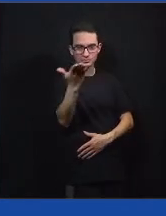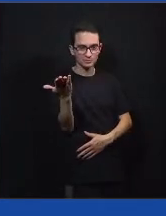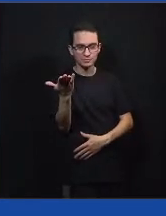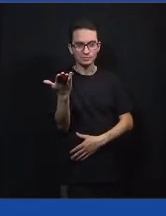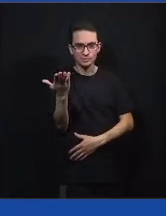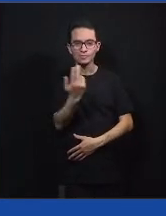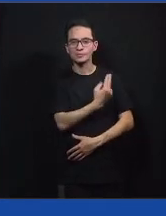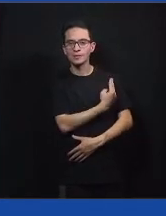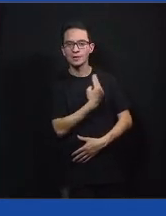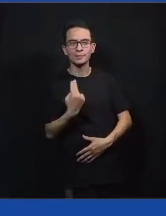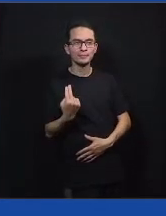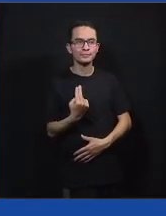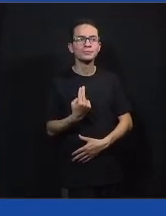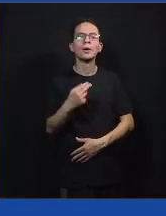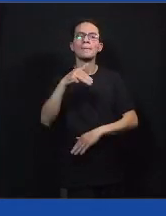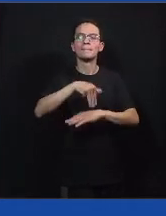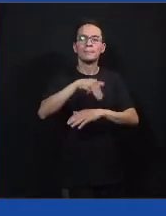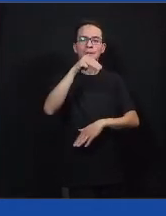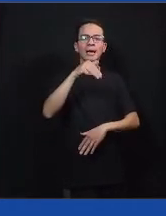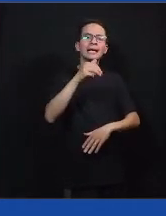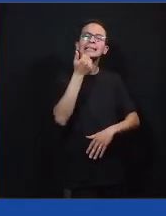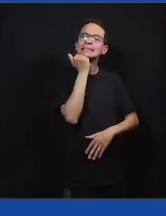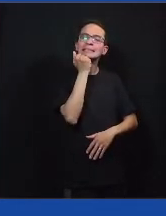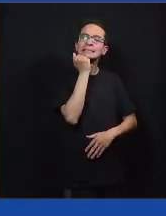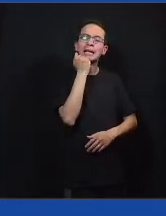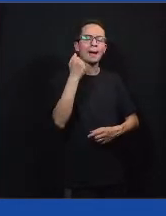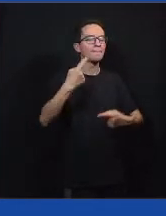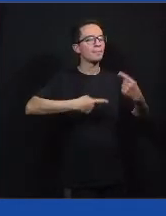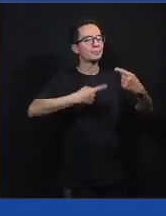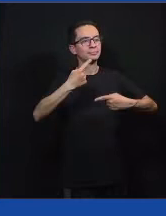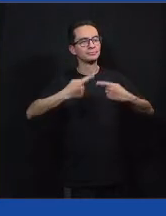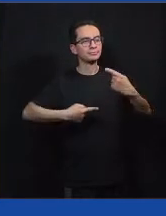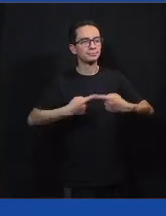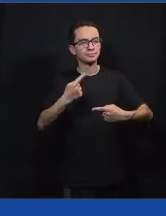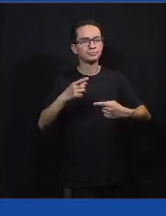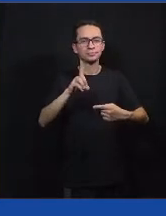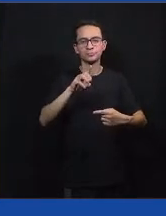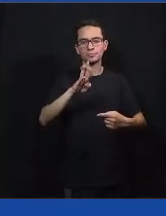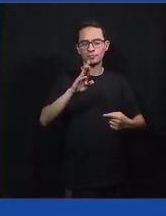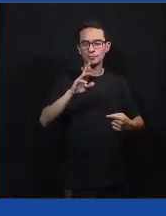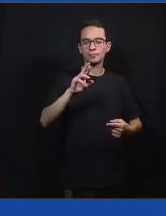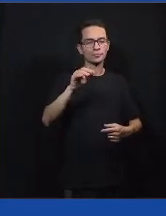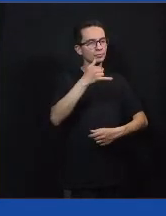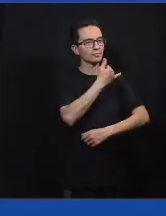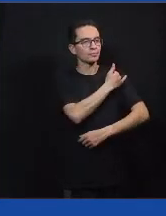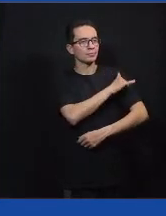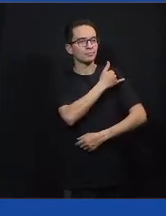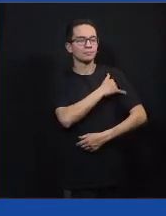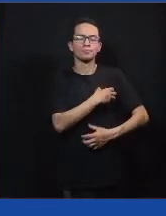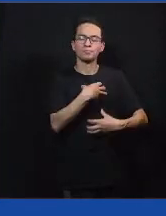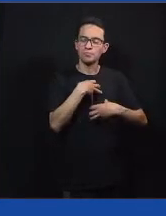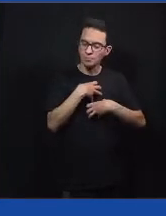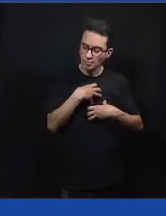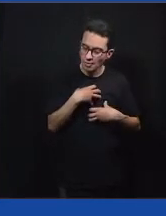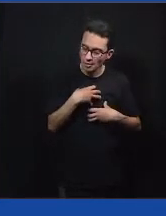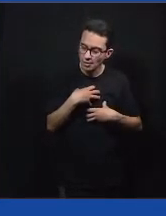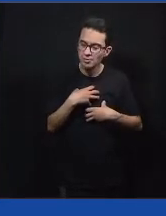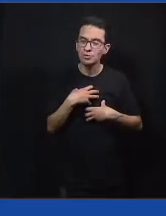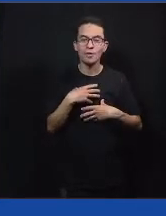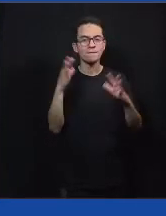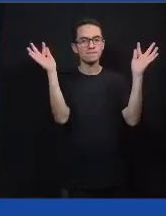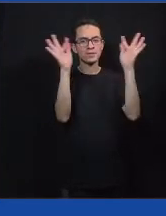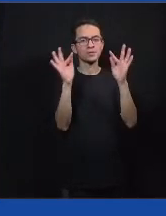Eu sou mestre em Ciência Política, doutoranda em Sociologia no PUC-Rio. Estou bem feliz de estar aqui com vocês,